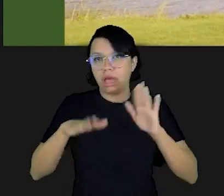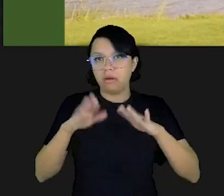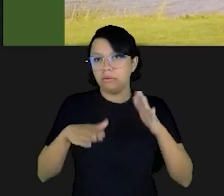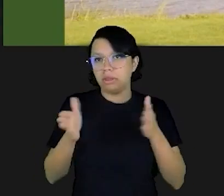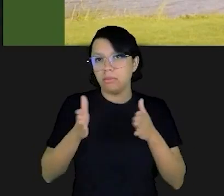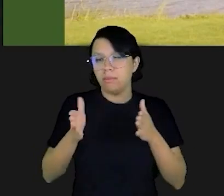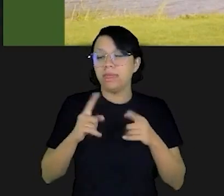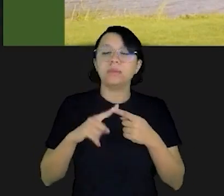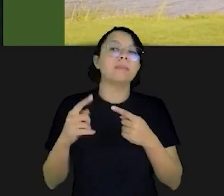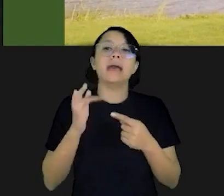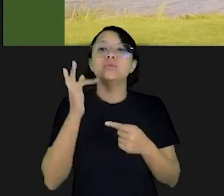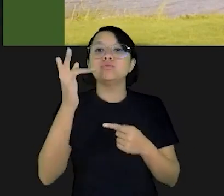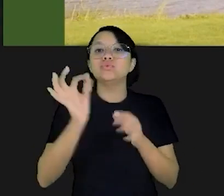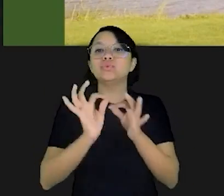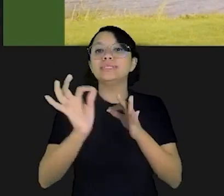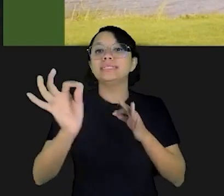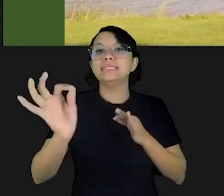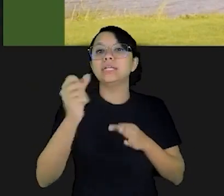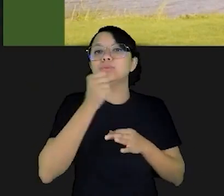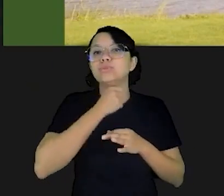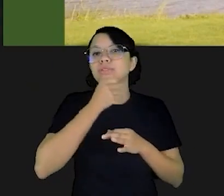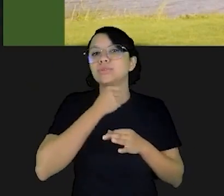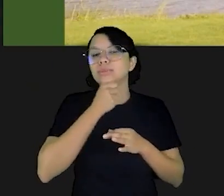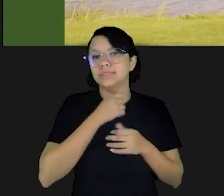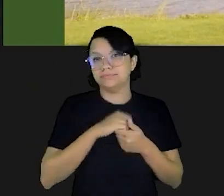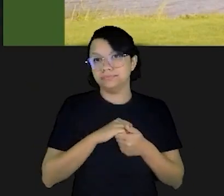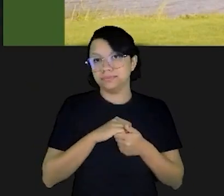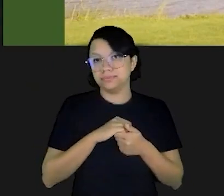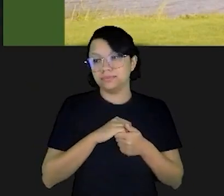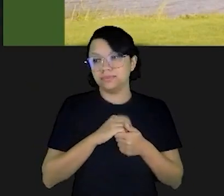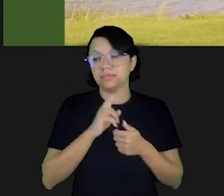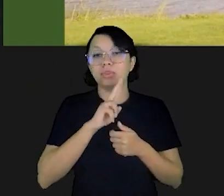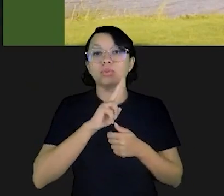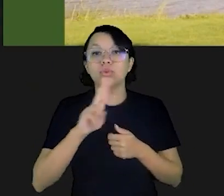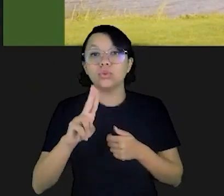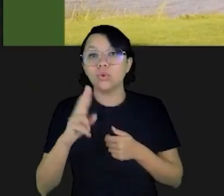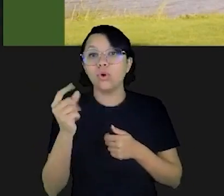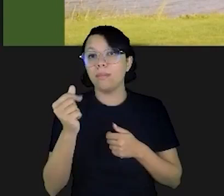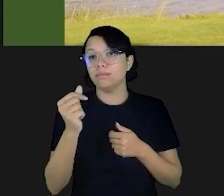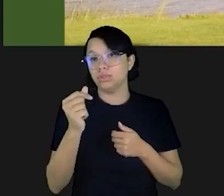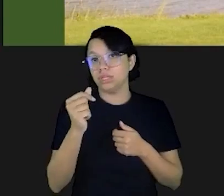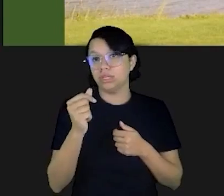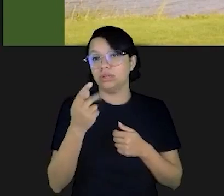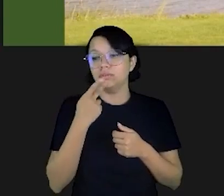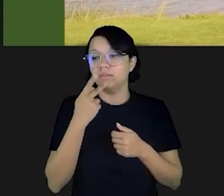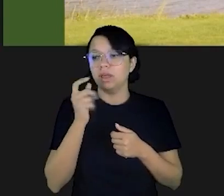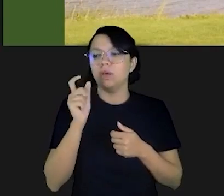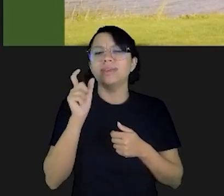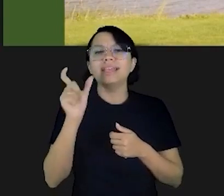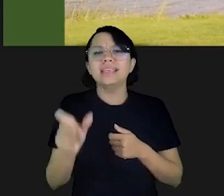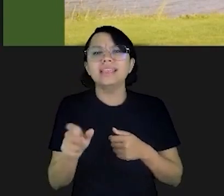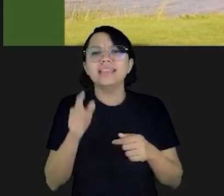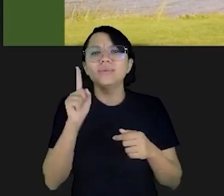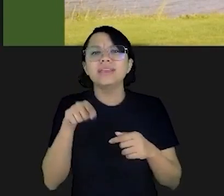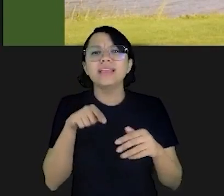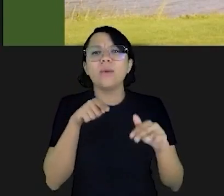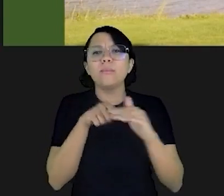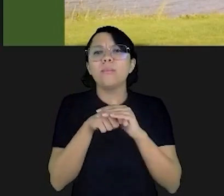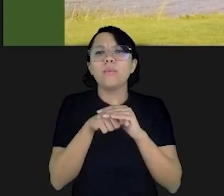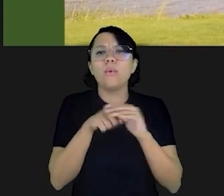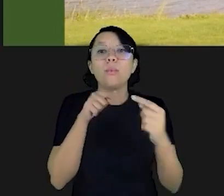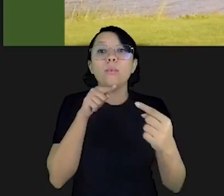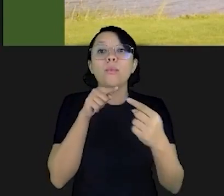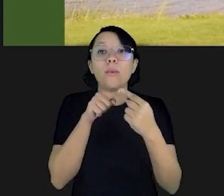até o futuro mais distante da nossa aposentadoria. Então, é dar nome ao nosso dinheiro, estabelecer qual é o propósito